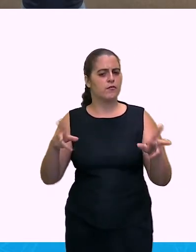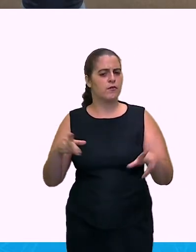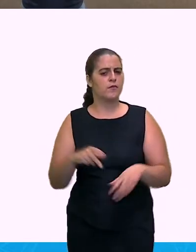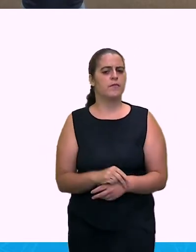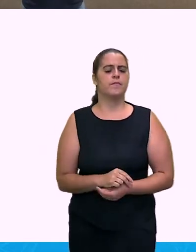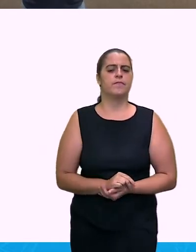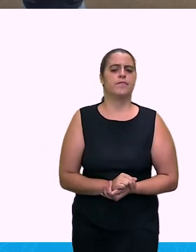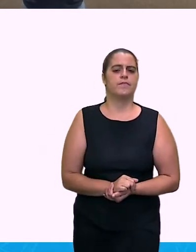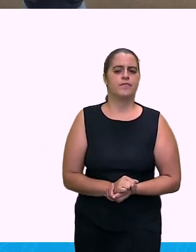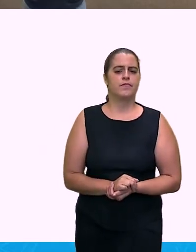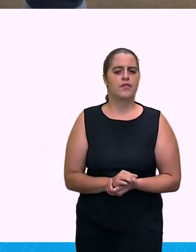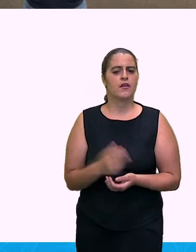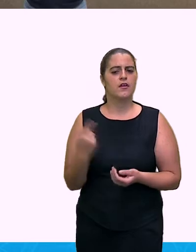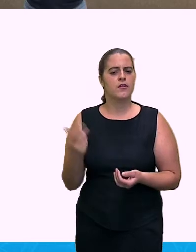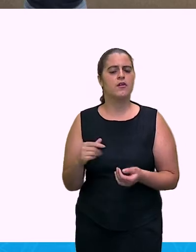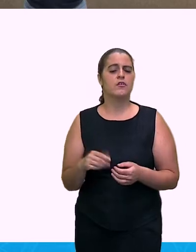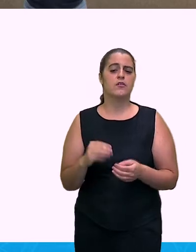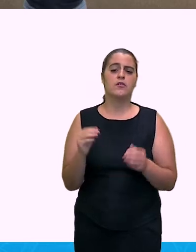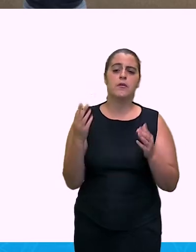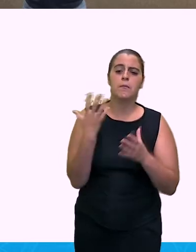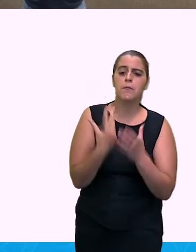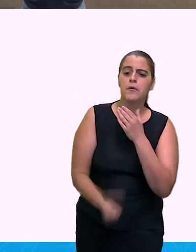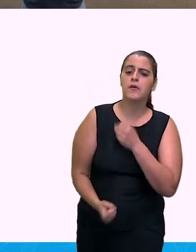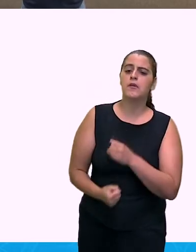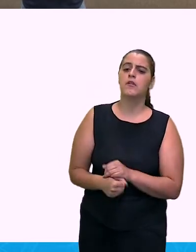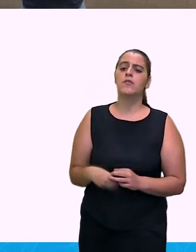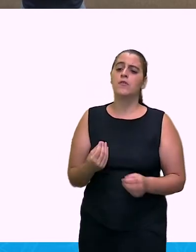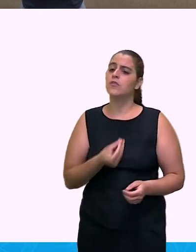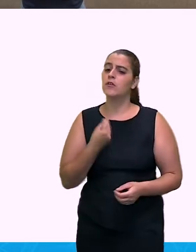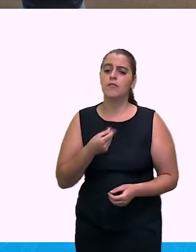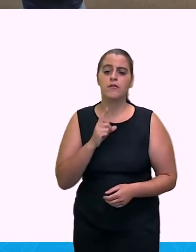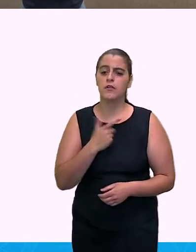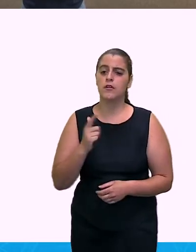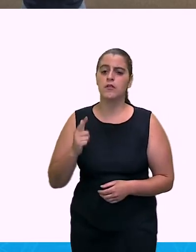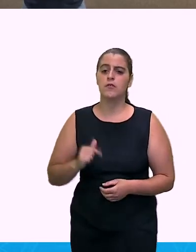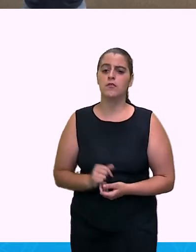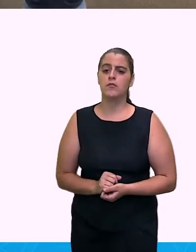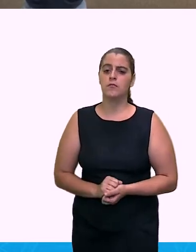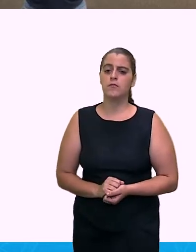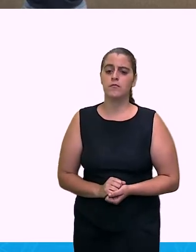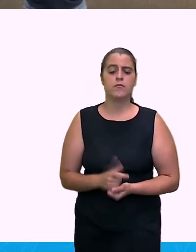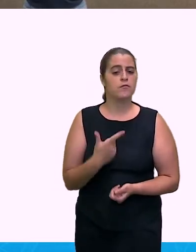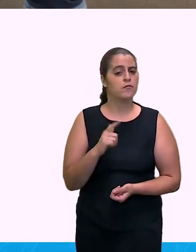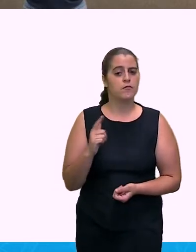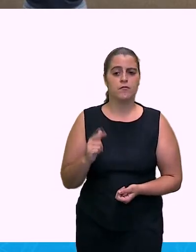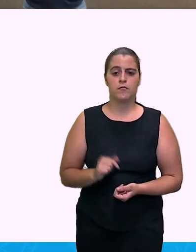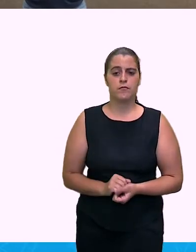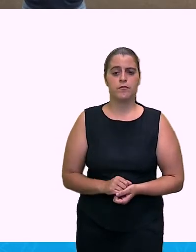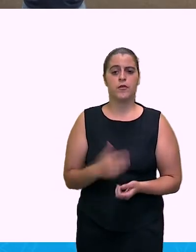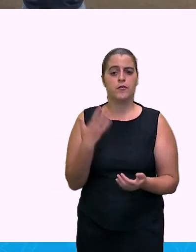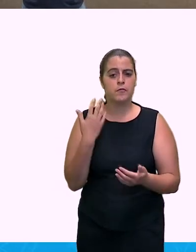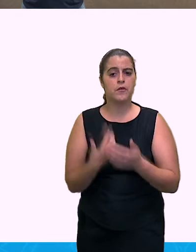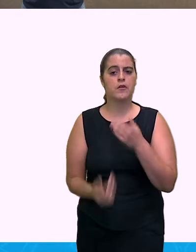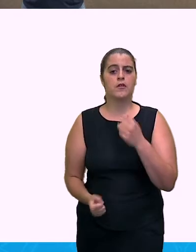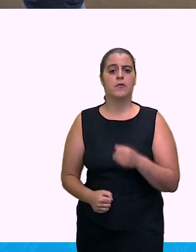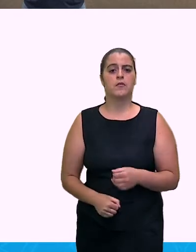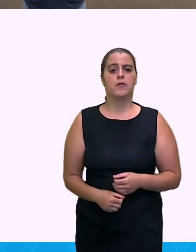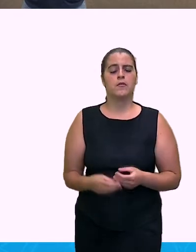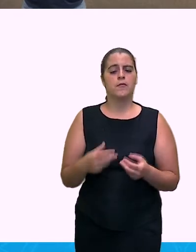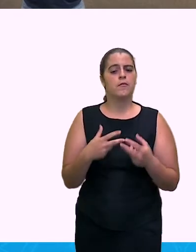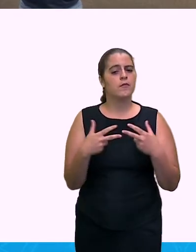muito grande. E a nossa perda não foi só em vidas. Não foi só em vidas. Nós perdemos